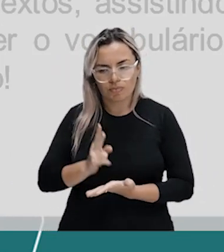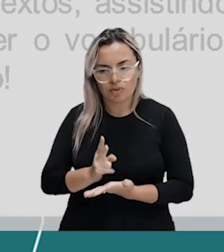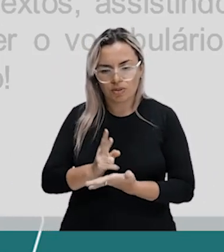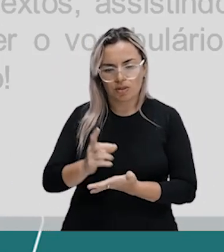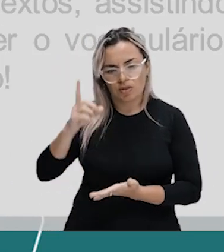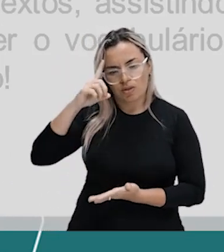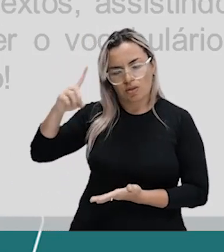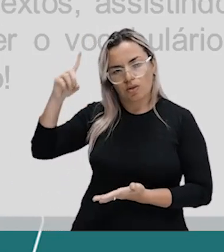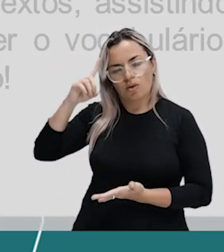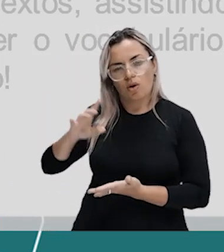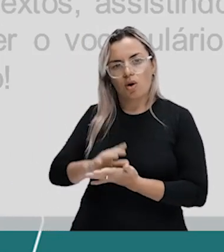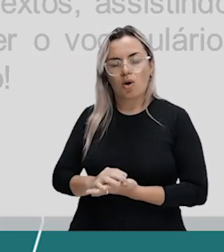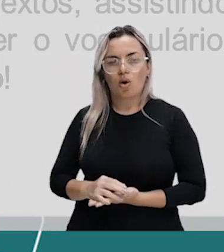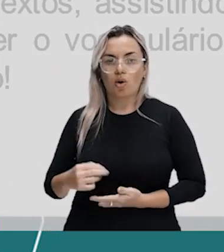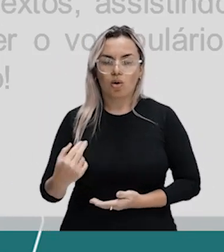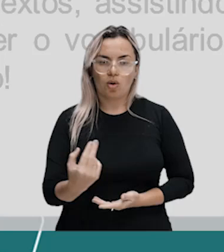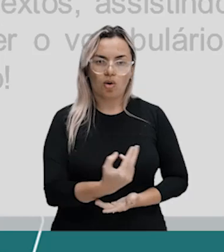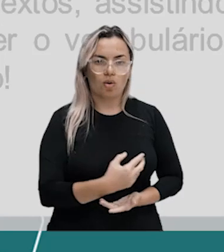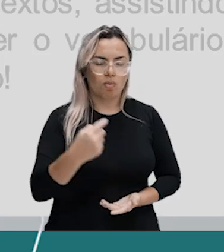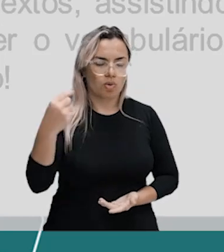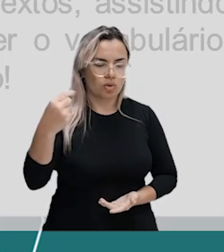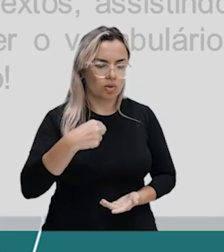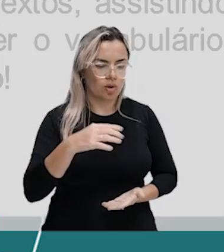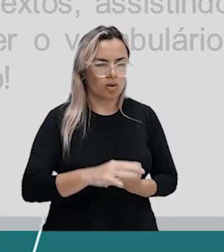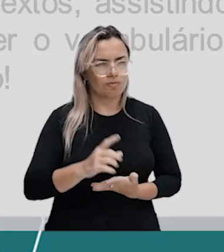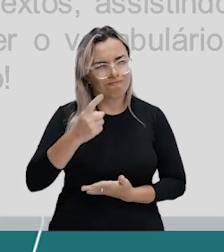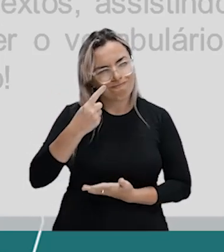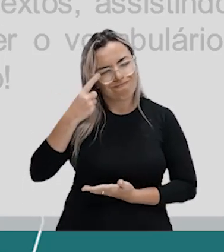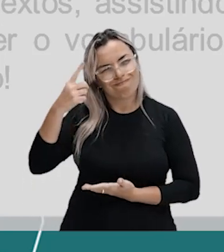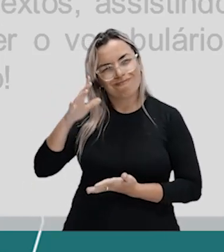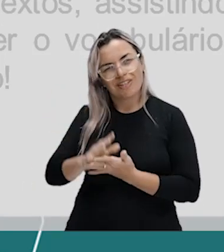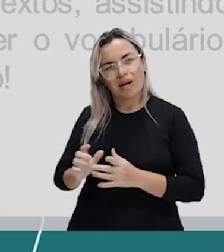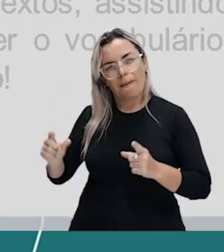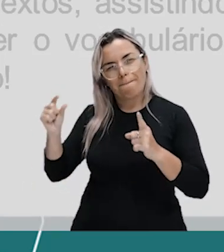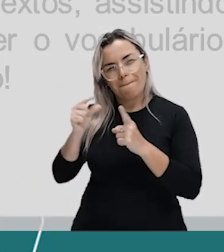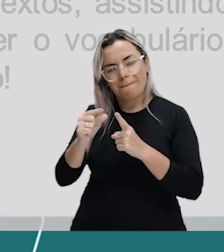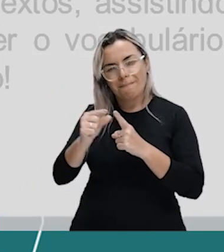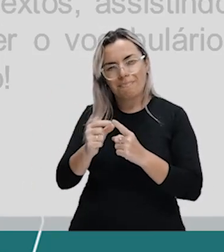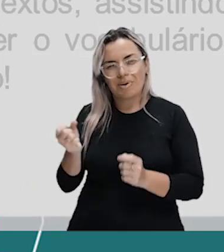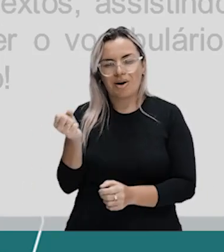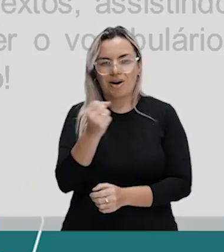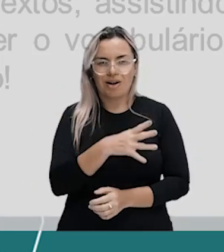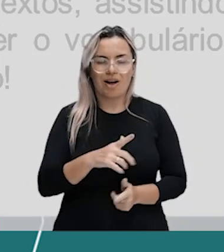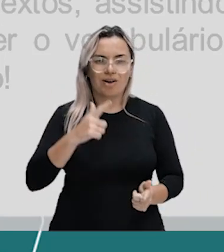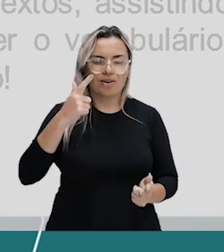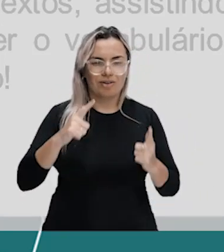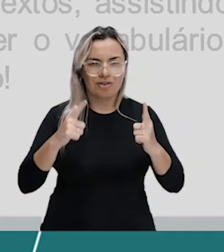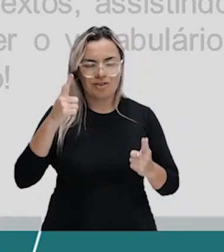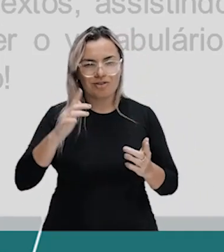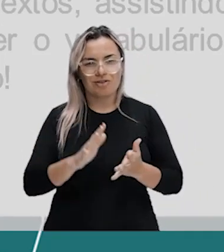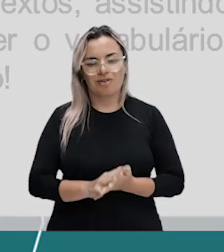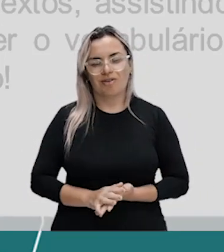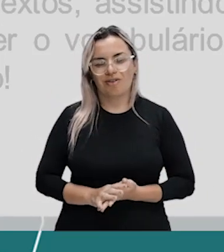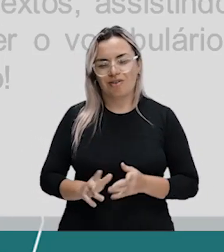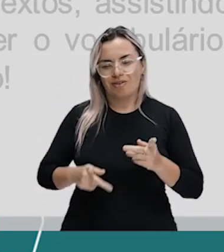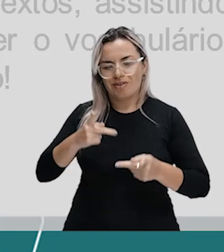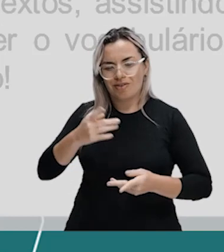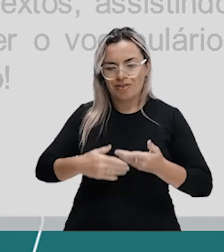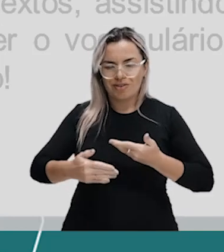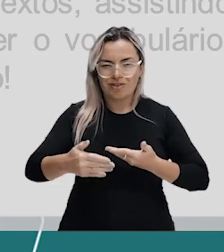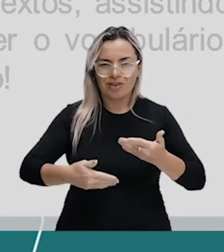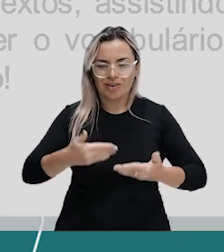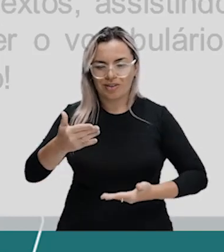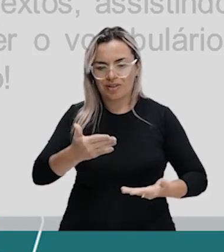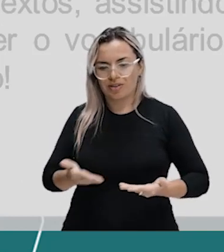no Brasil criamos palavras novas, gírias, jargões que ficam sendo utilizadas no dia a dia. Então,